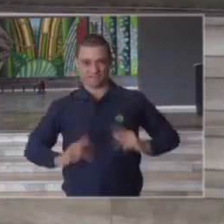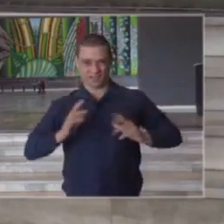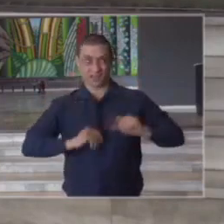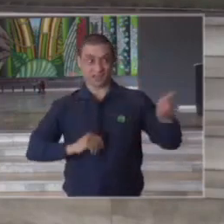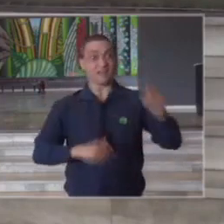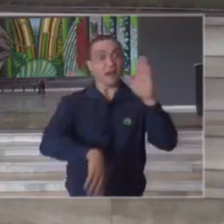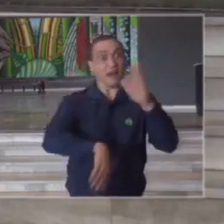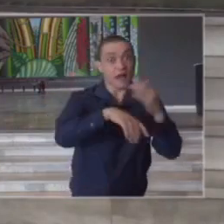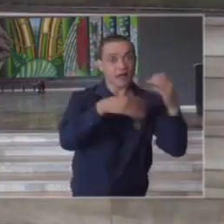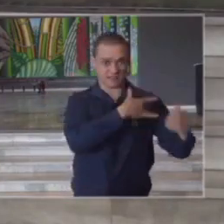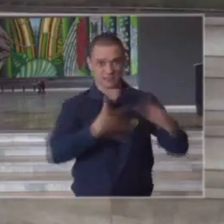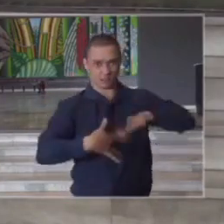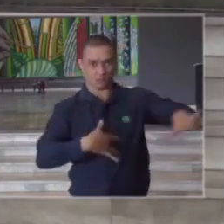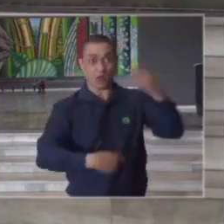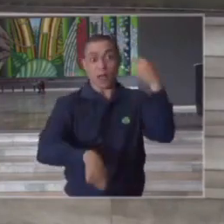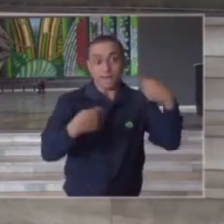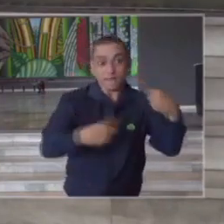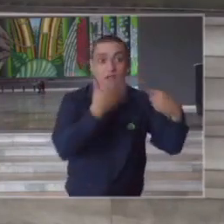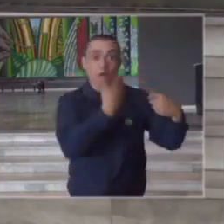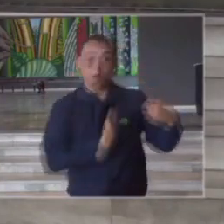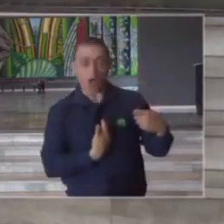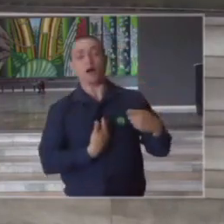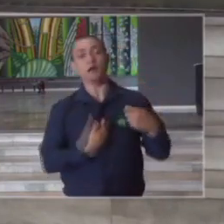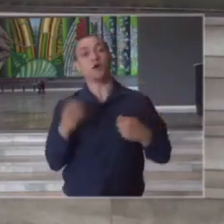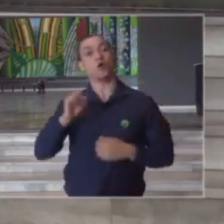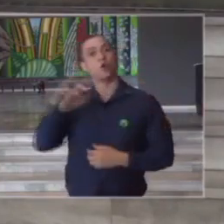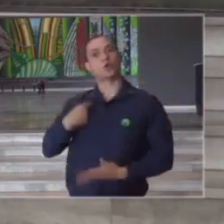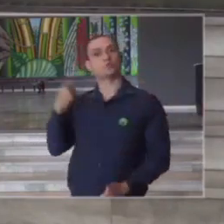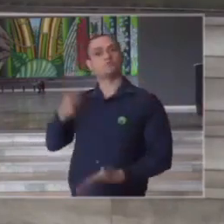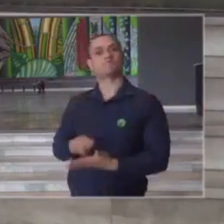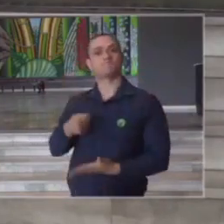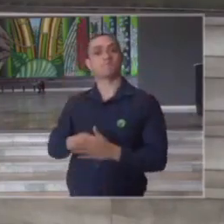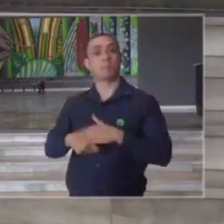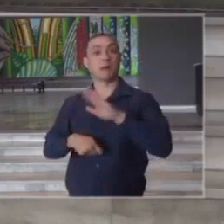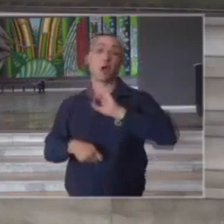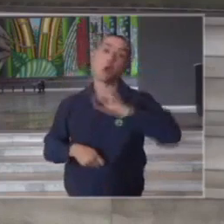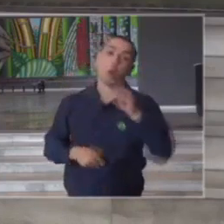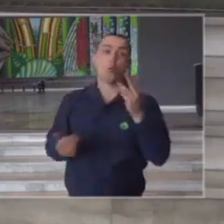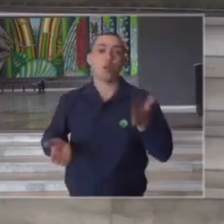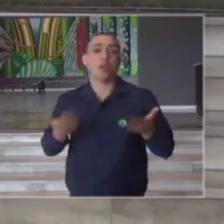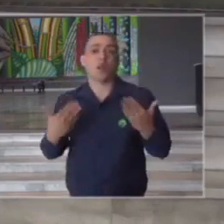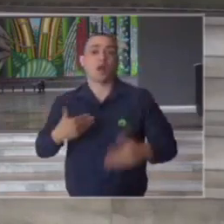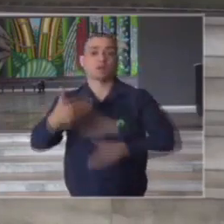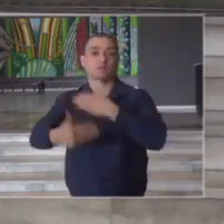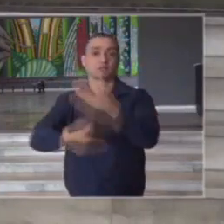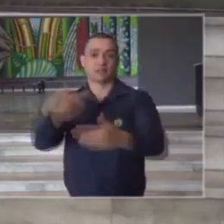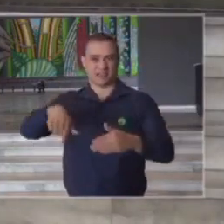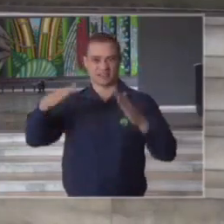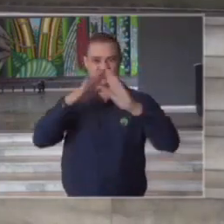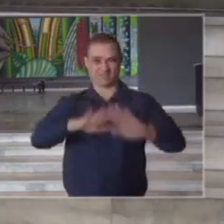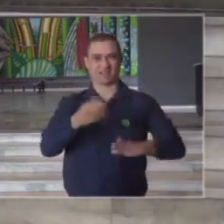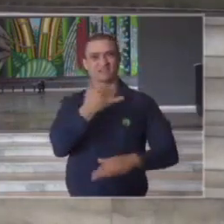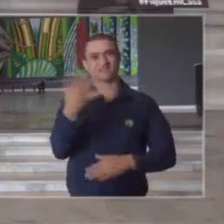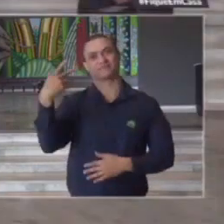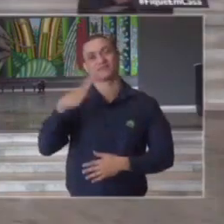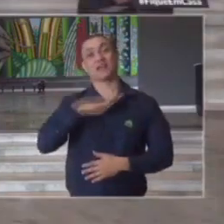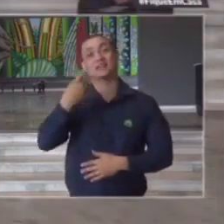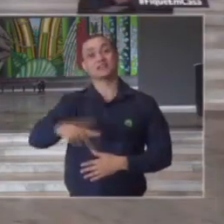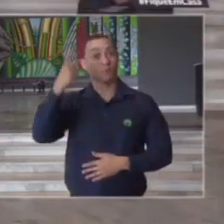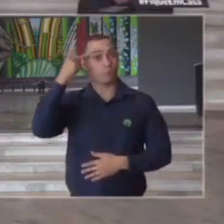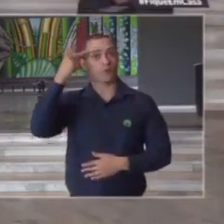saúde terminar a gente possa ou tornar mais rígido ou flexibilizar a quarentena aqui na cidade de São Paulo